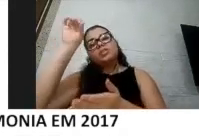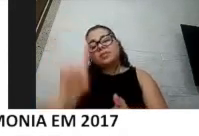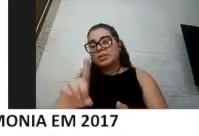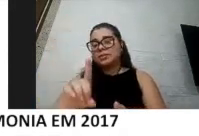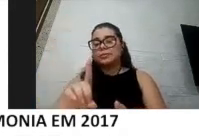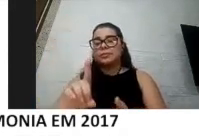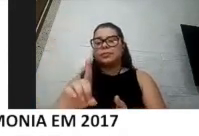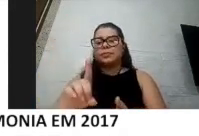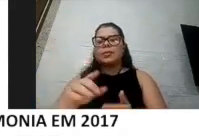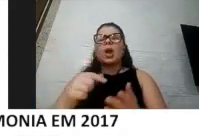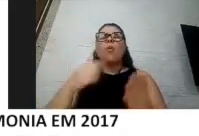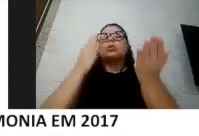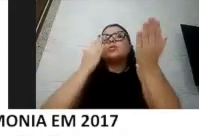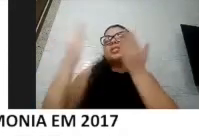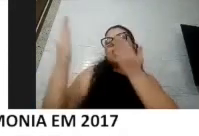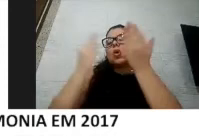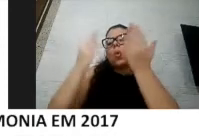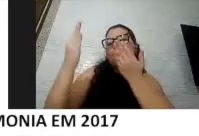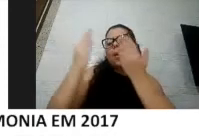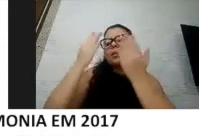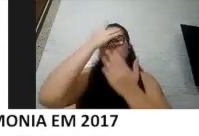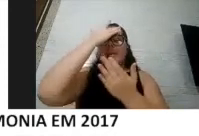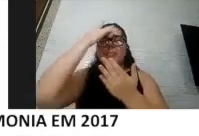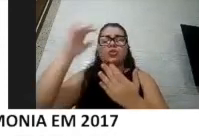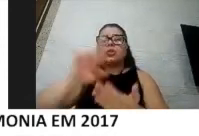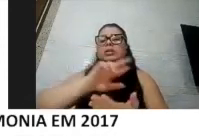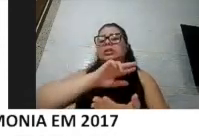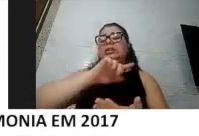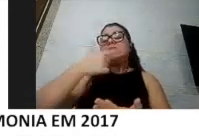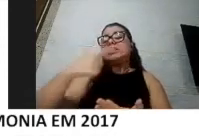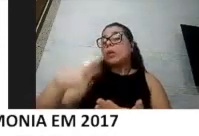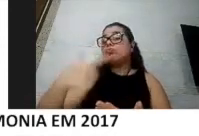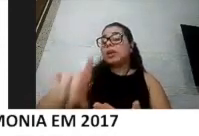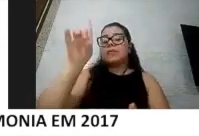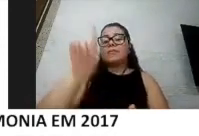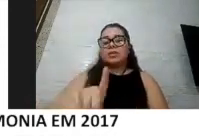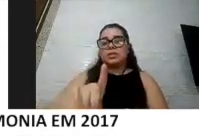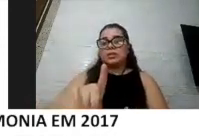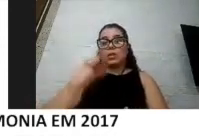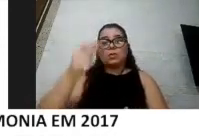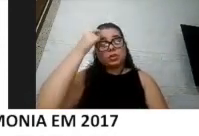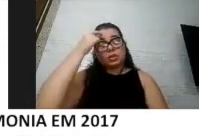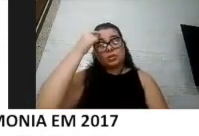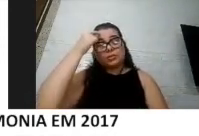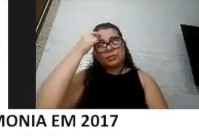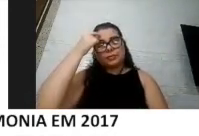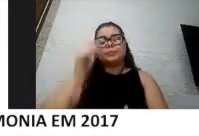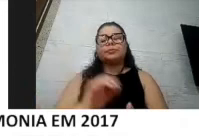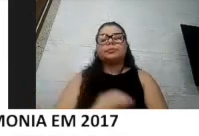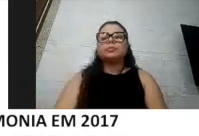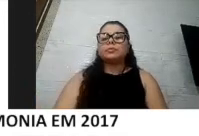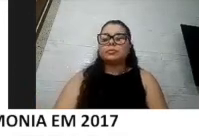quando comparada a pessoas que não têm deficiência intelectual, aqui no caso,